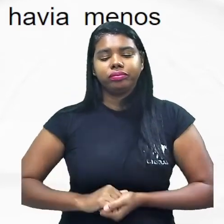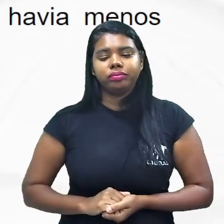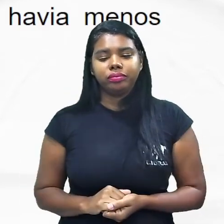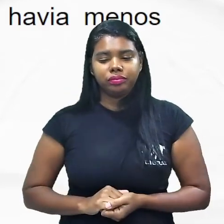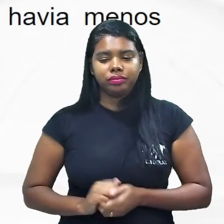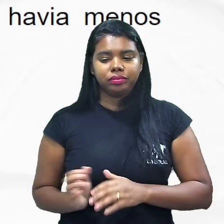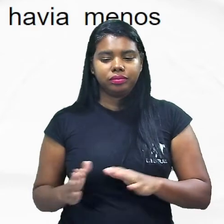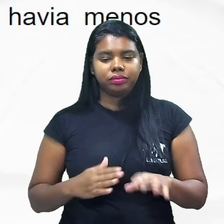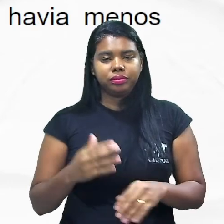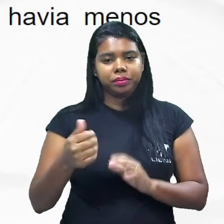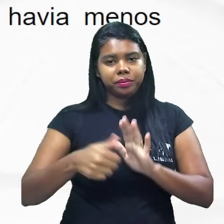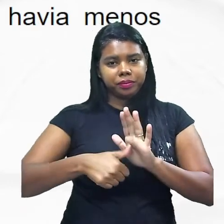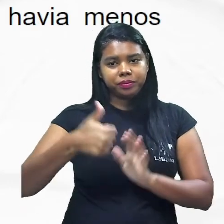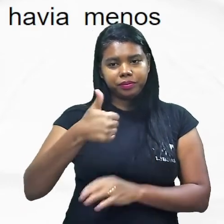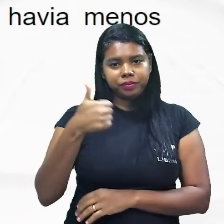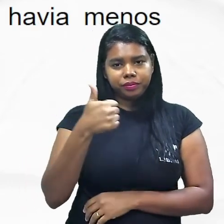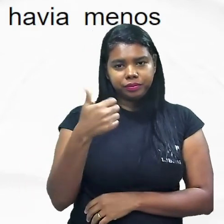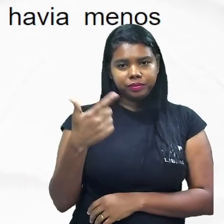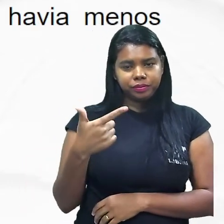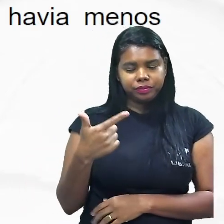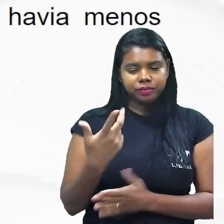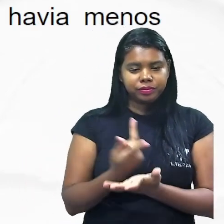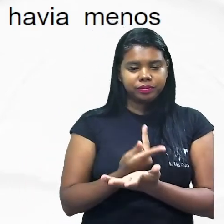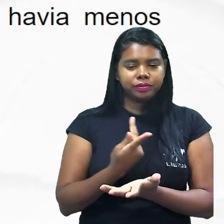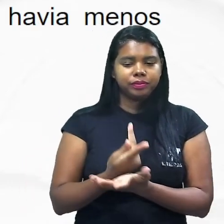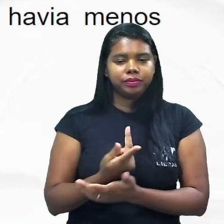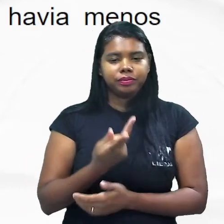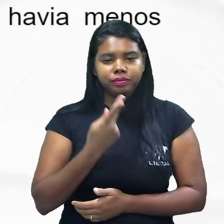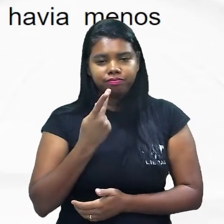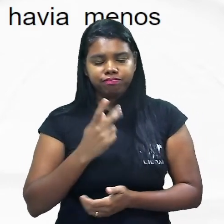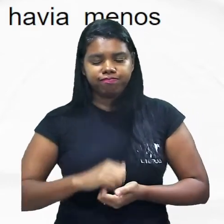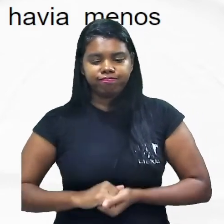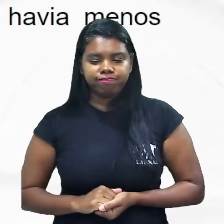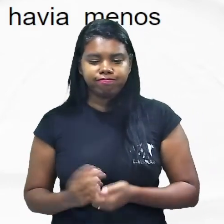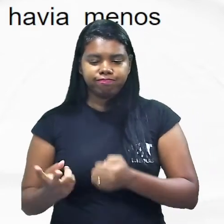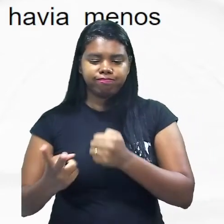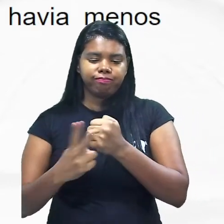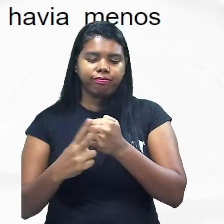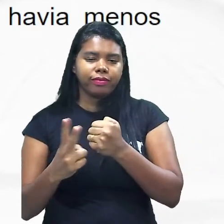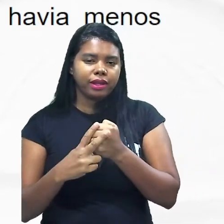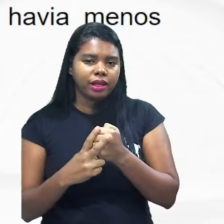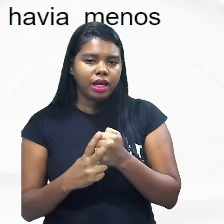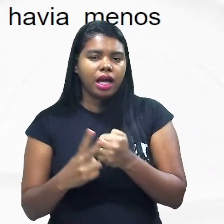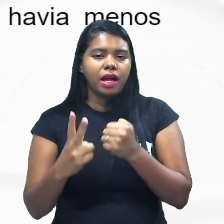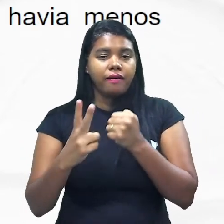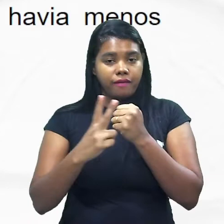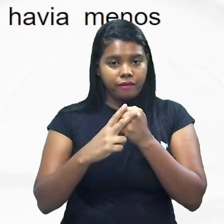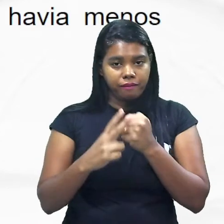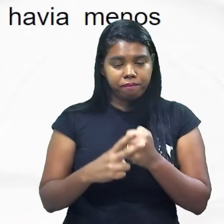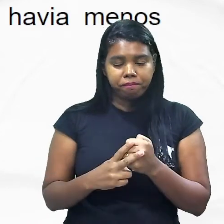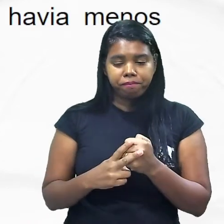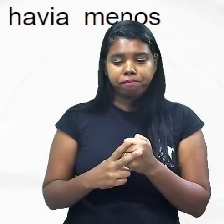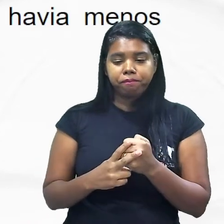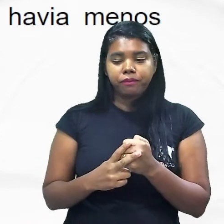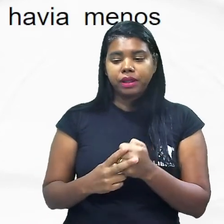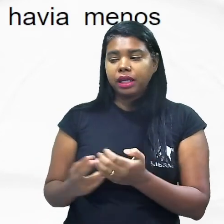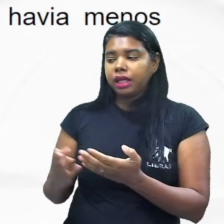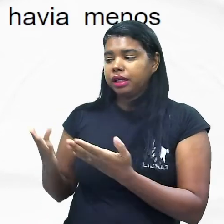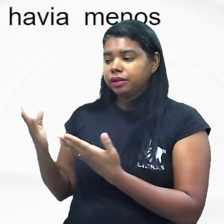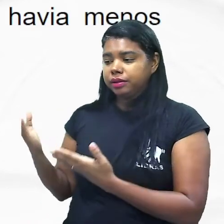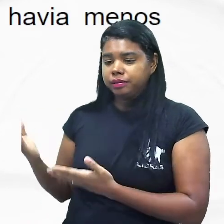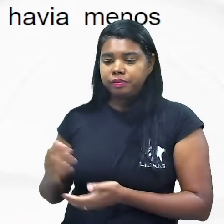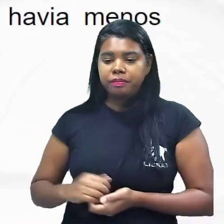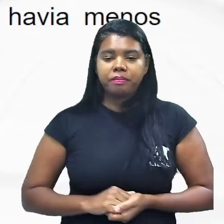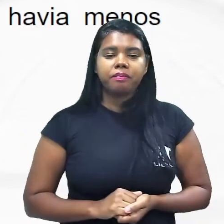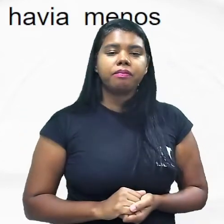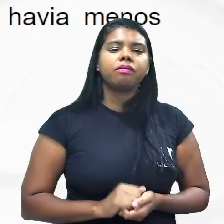item 2 erro de concordância verbal no item 3 ele diz fontes seguras defende